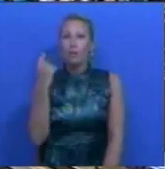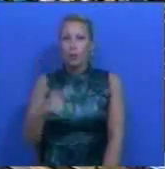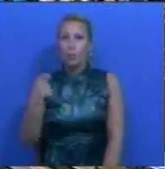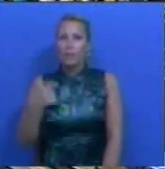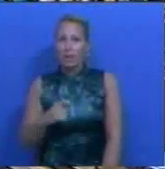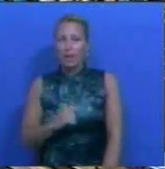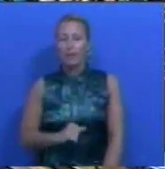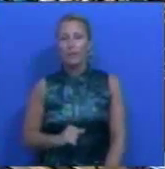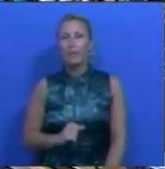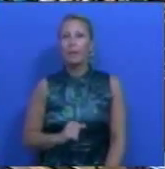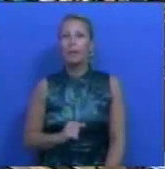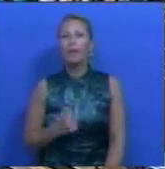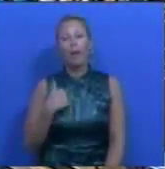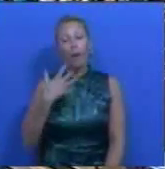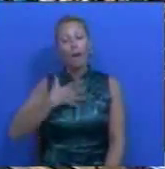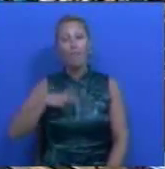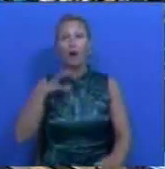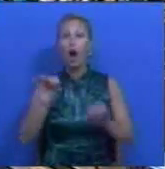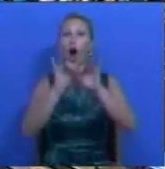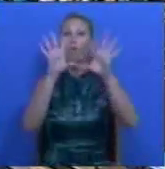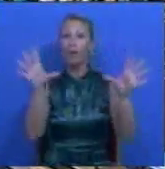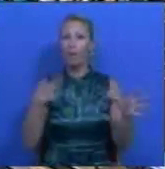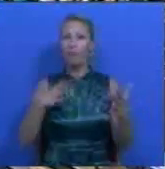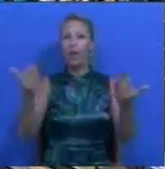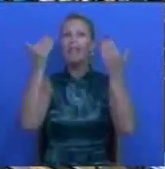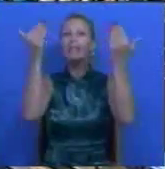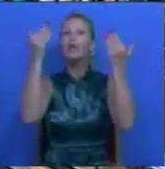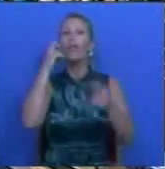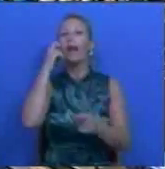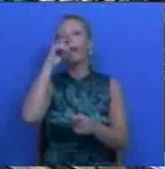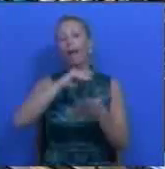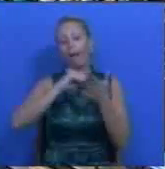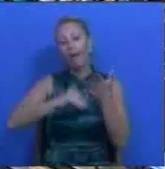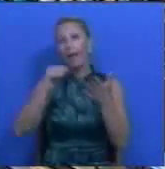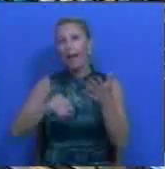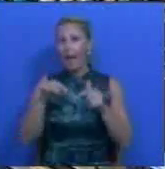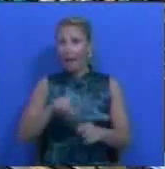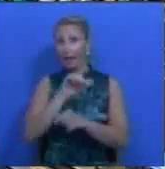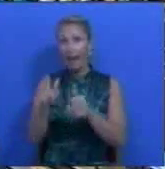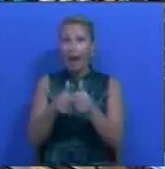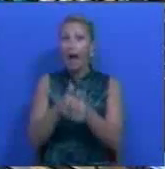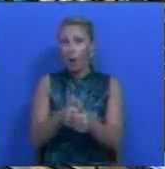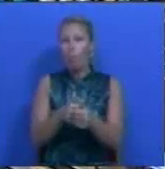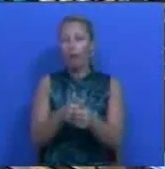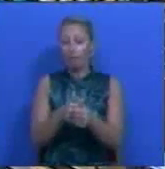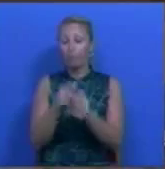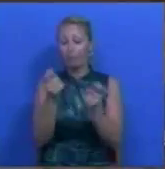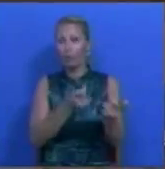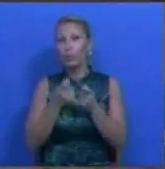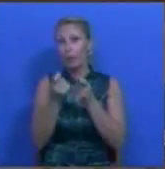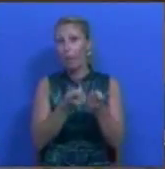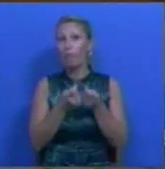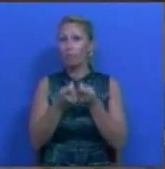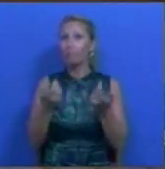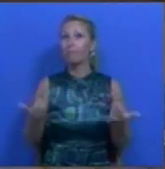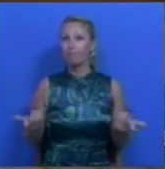Eu queria, obviamente, começar por saudar os peticionários que aqui nos acompanham nesta mesma discussão e